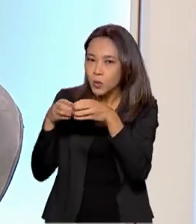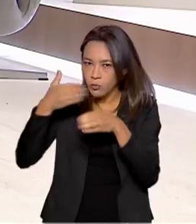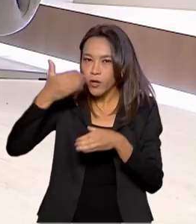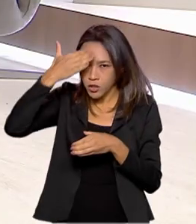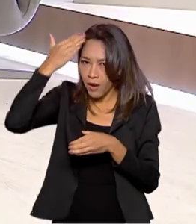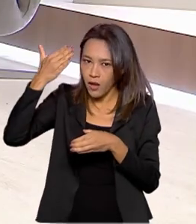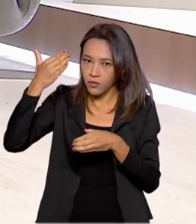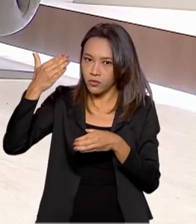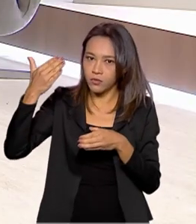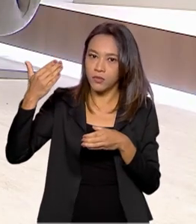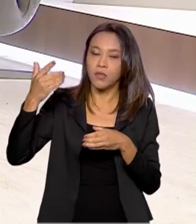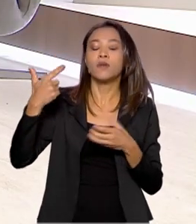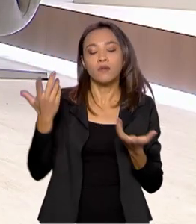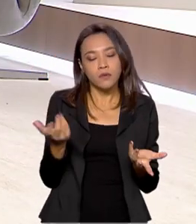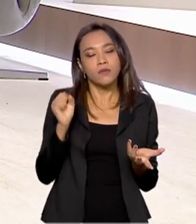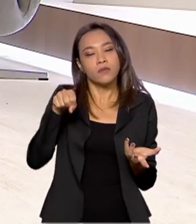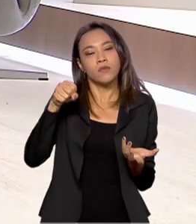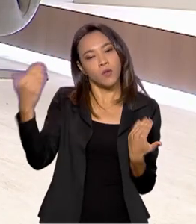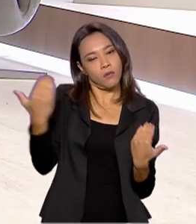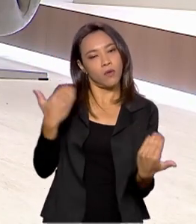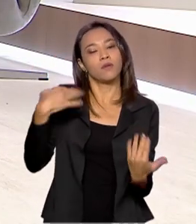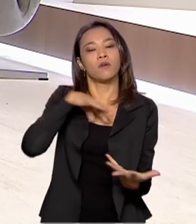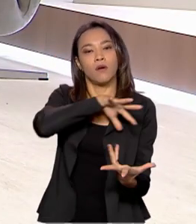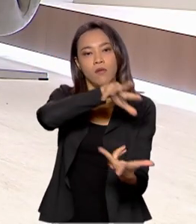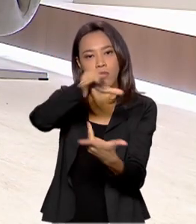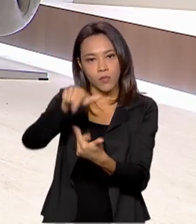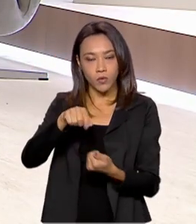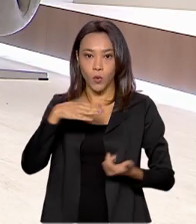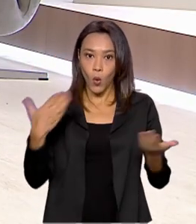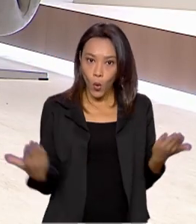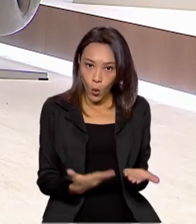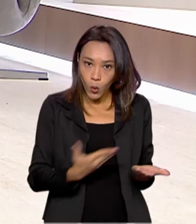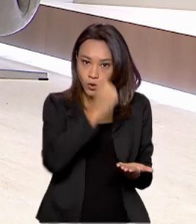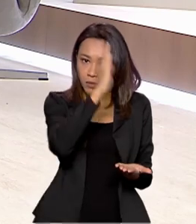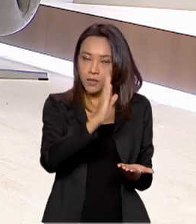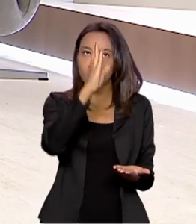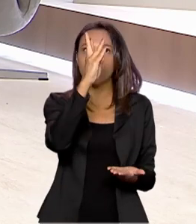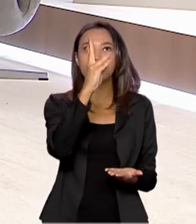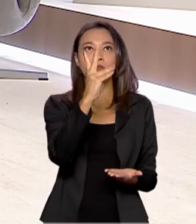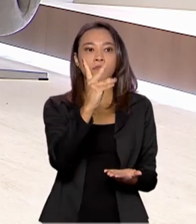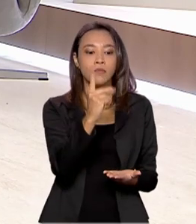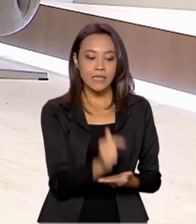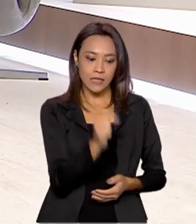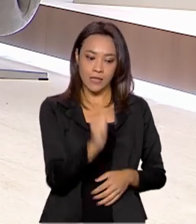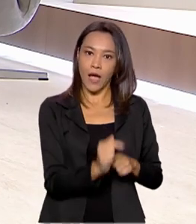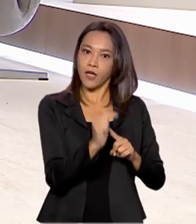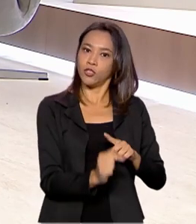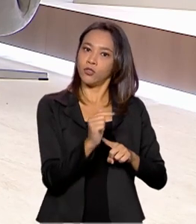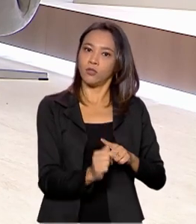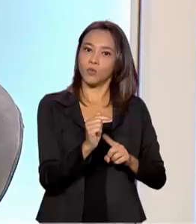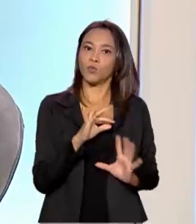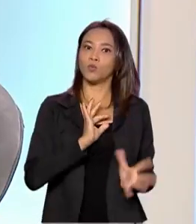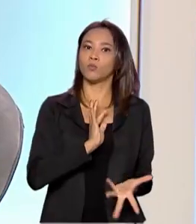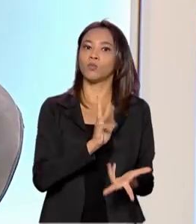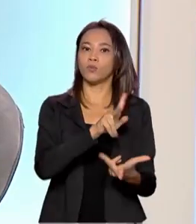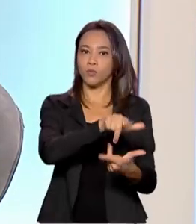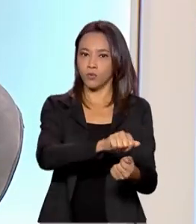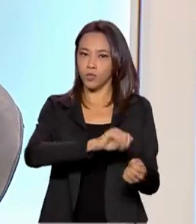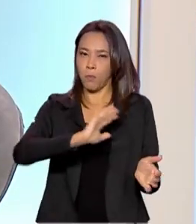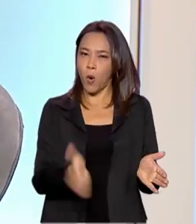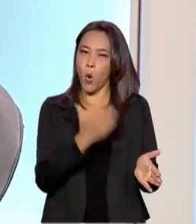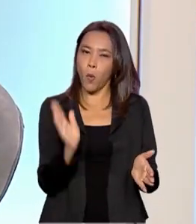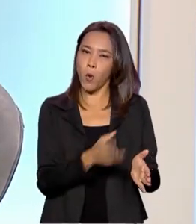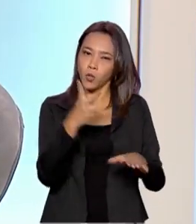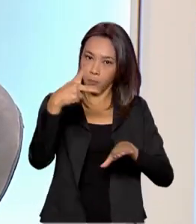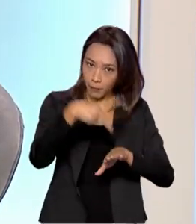ali. Isso. Considerando o mundo de uma forma geral, Paulo, hoje nós somos o sétimo maior produtor de petróleo do mundo e também